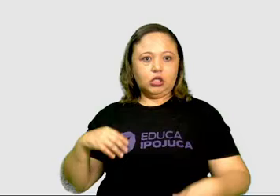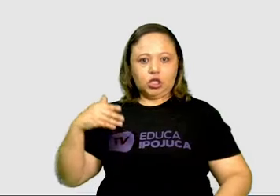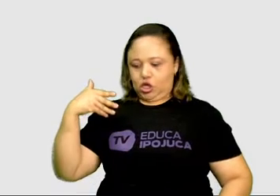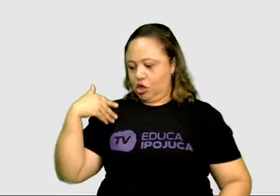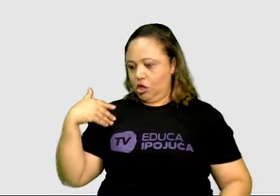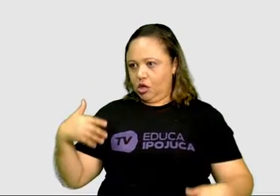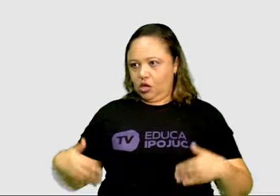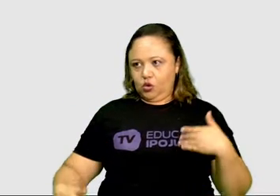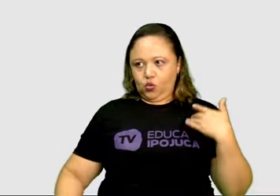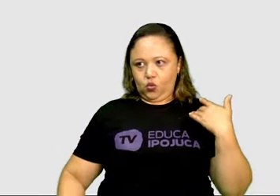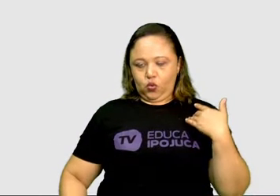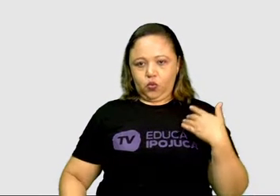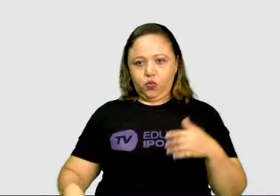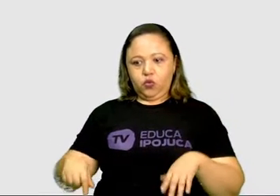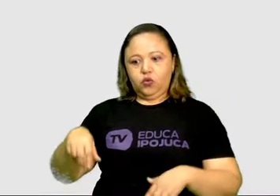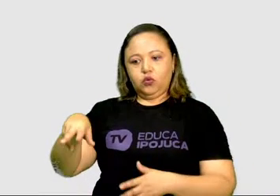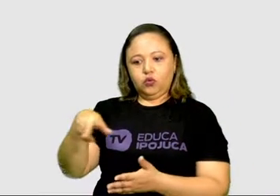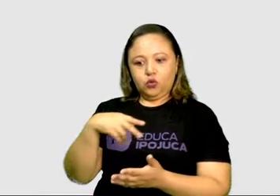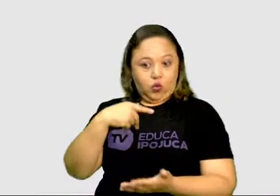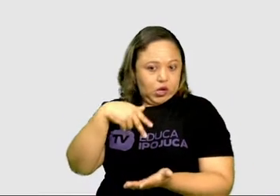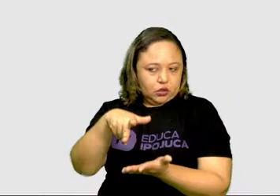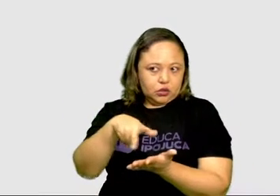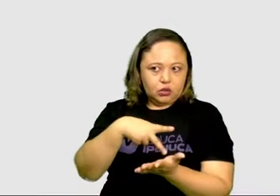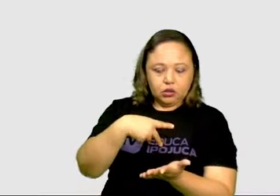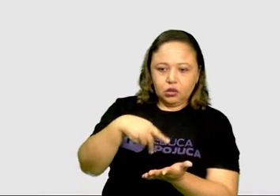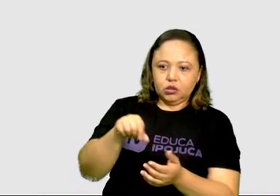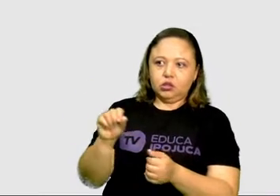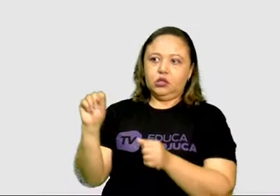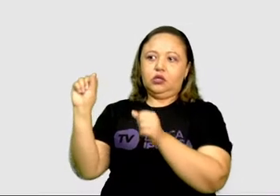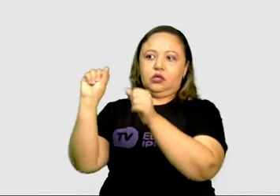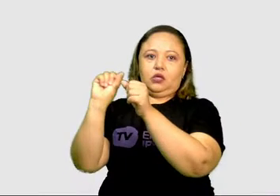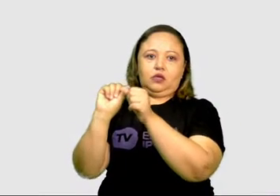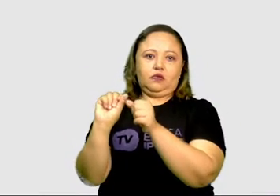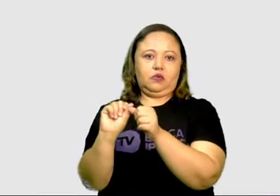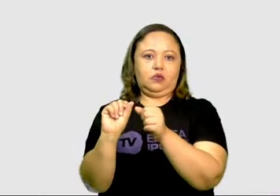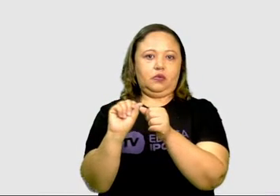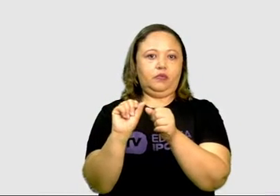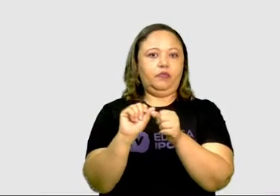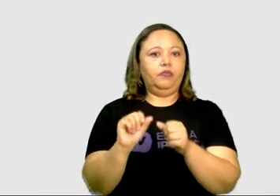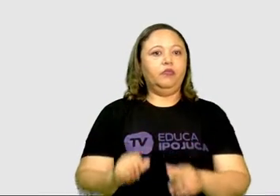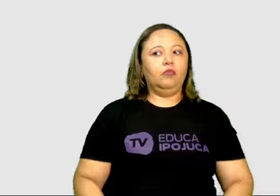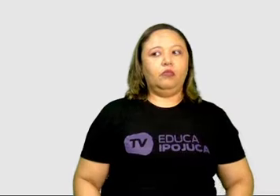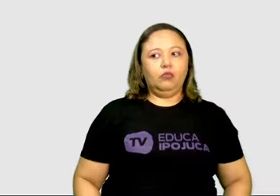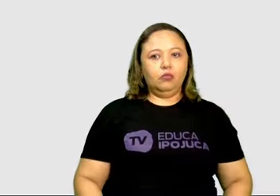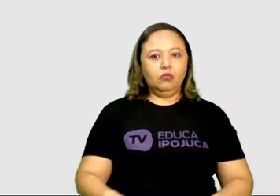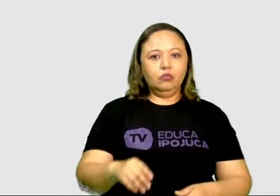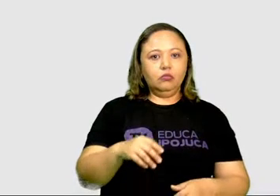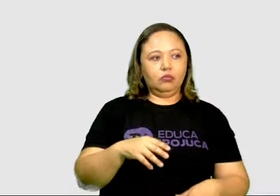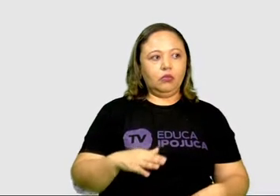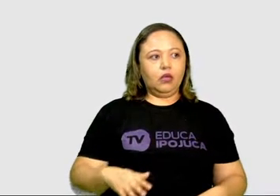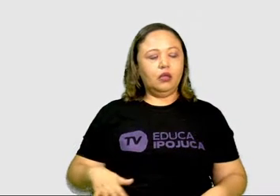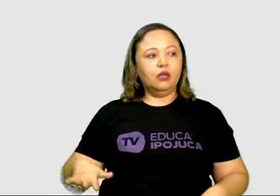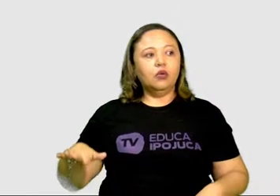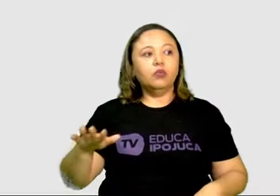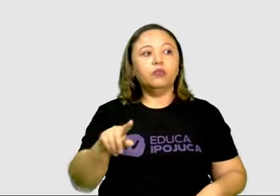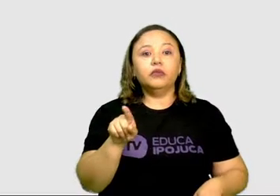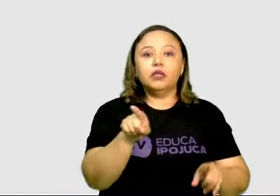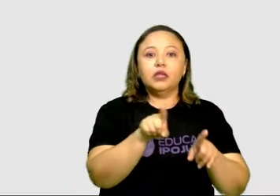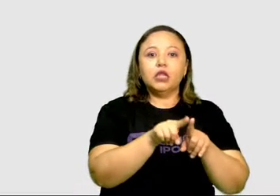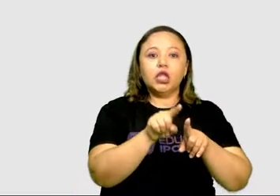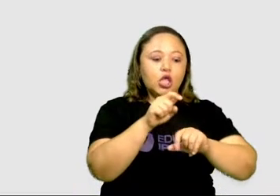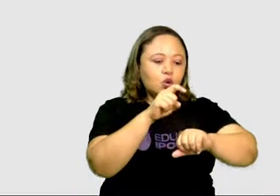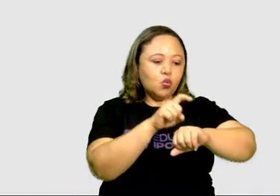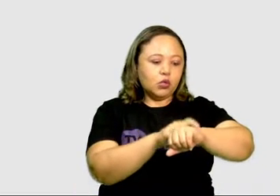executado também é considerado elemento da dança. E o